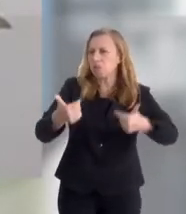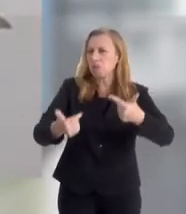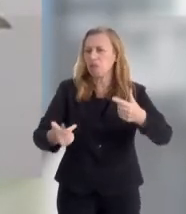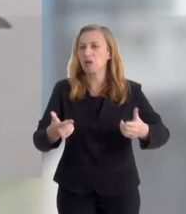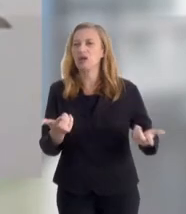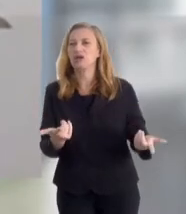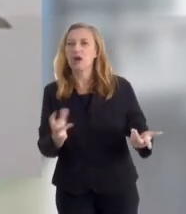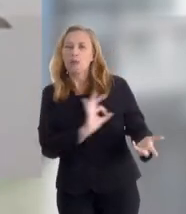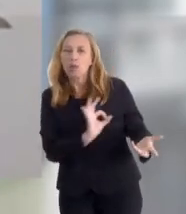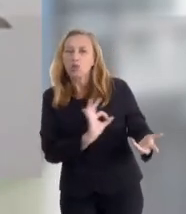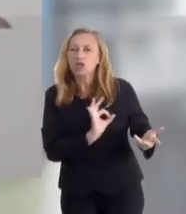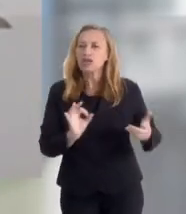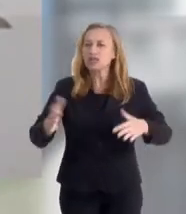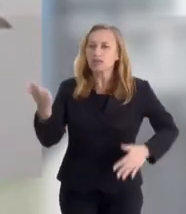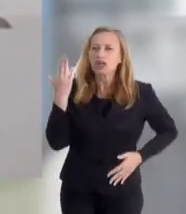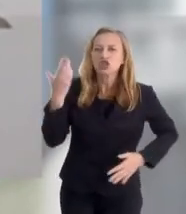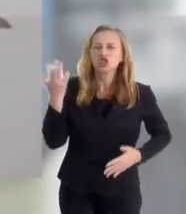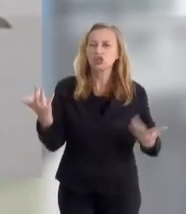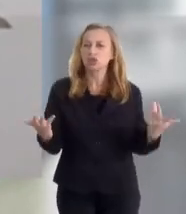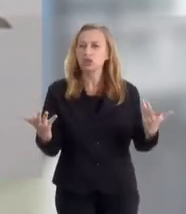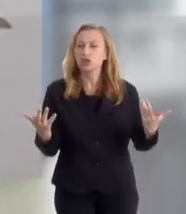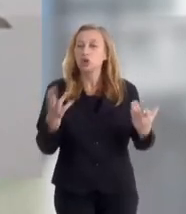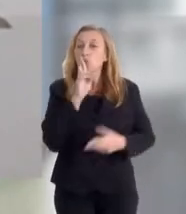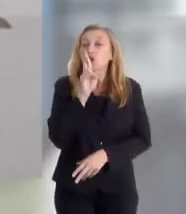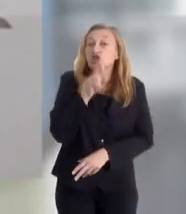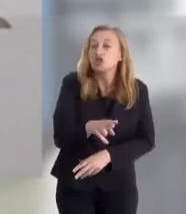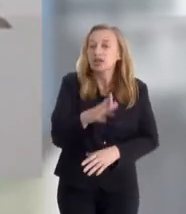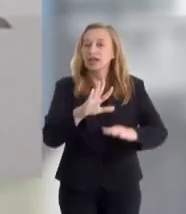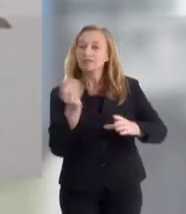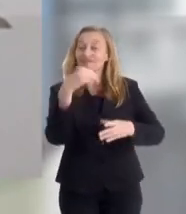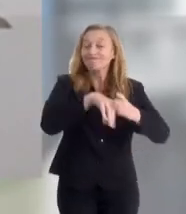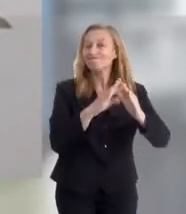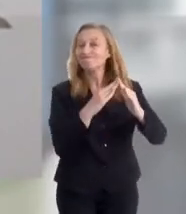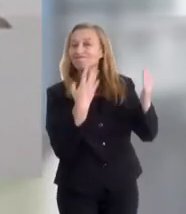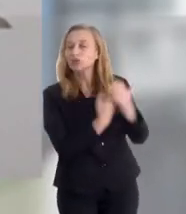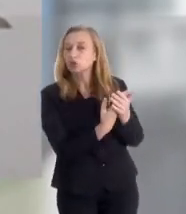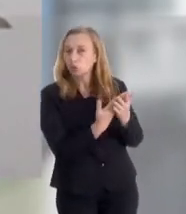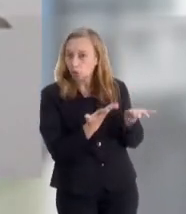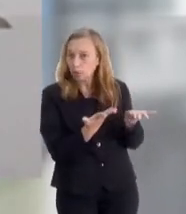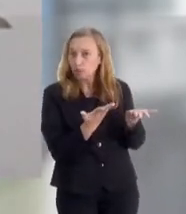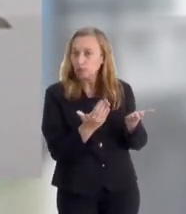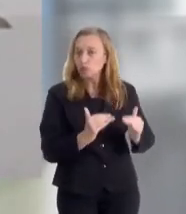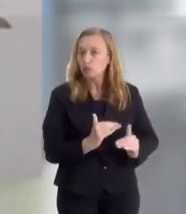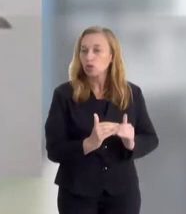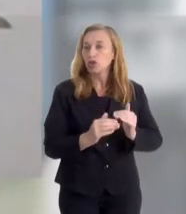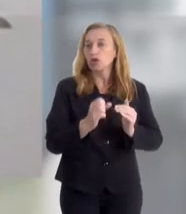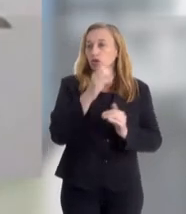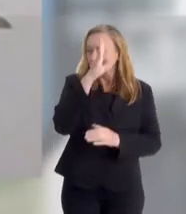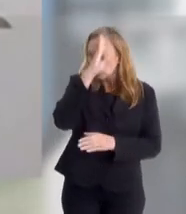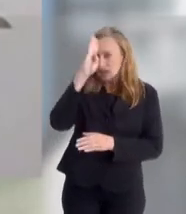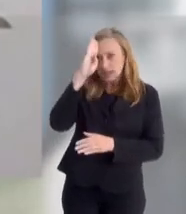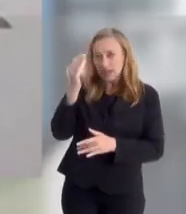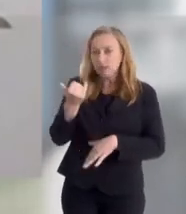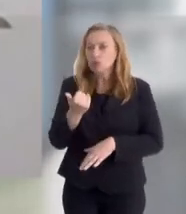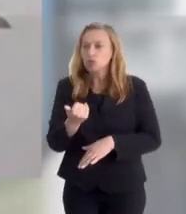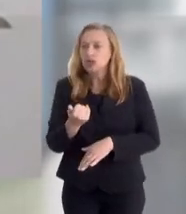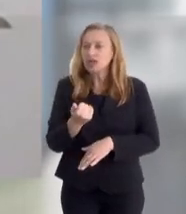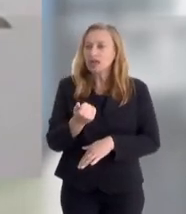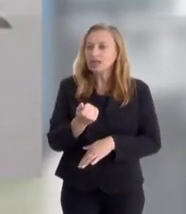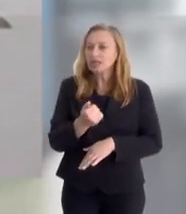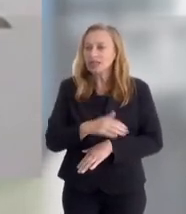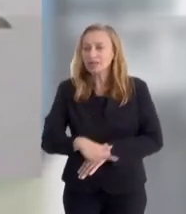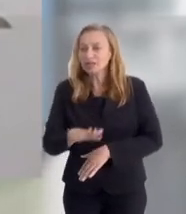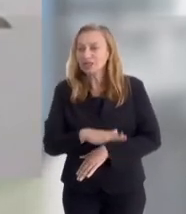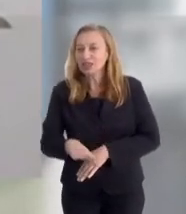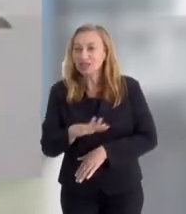polícias com grupos armados tem nos resultados escolares. Então, no desempenho acadêmico das crianças